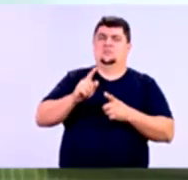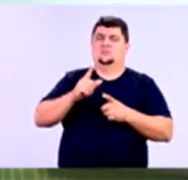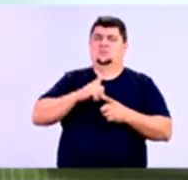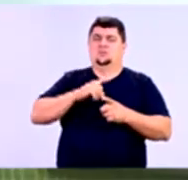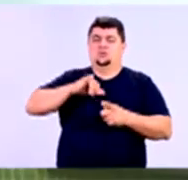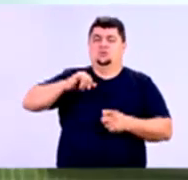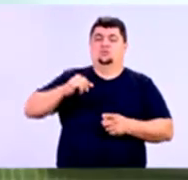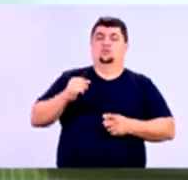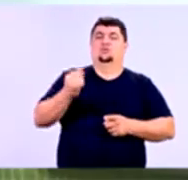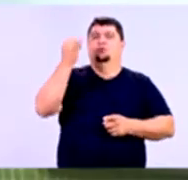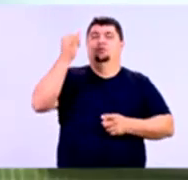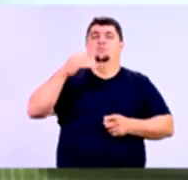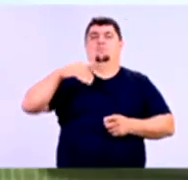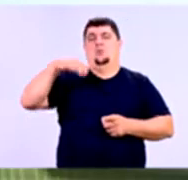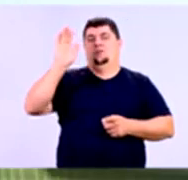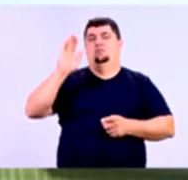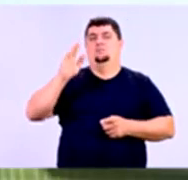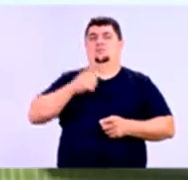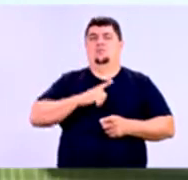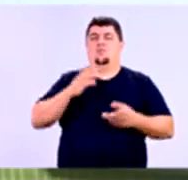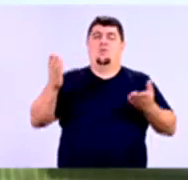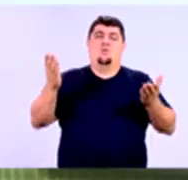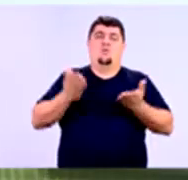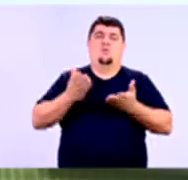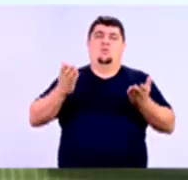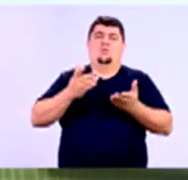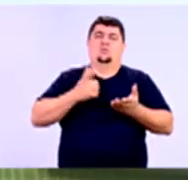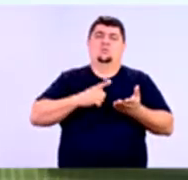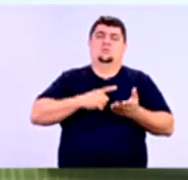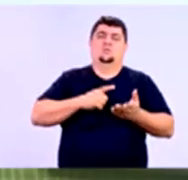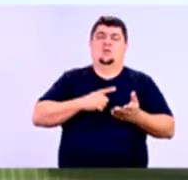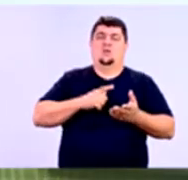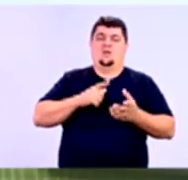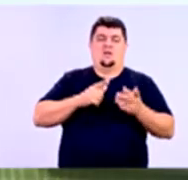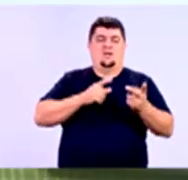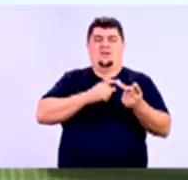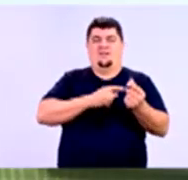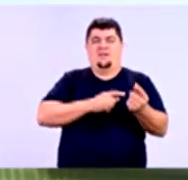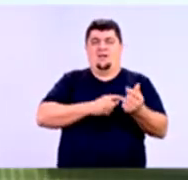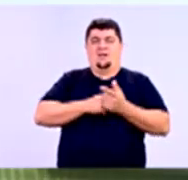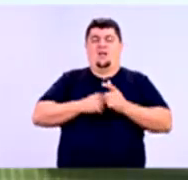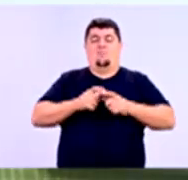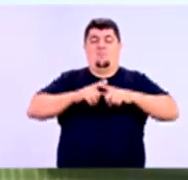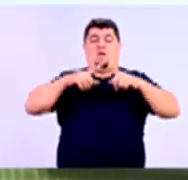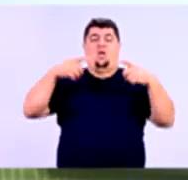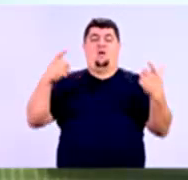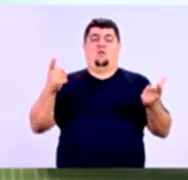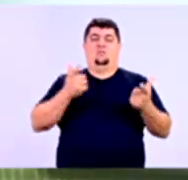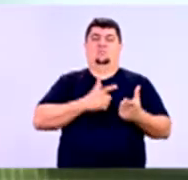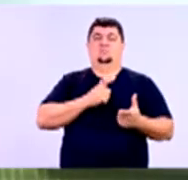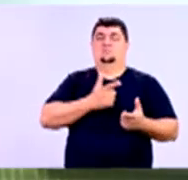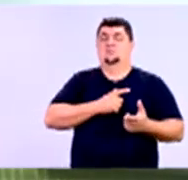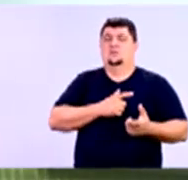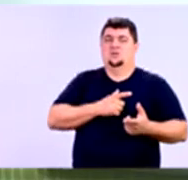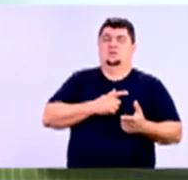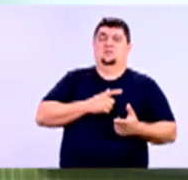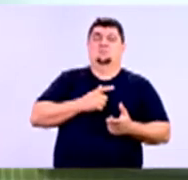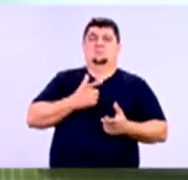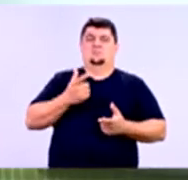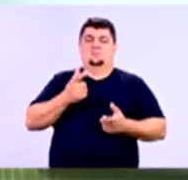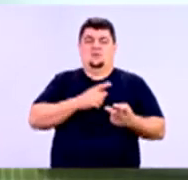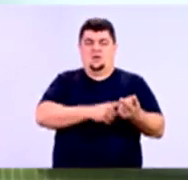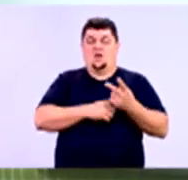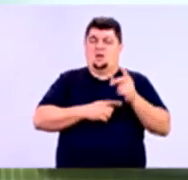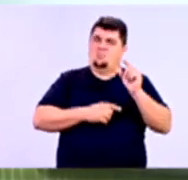juros. Porque hoje a gente vive um momento de maior expansão do crédito. Quando a gente está numa situação de menor quantidade de